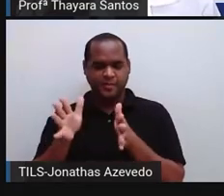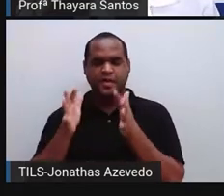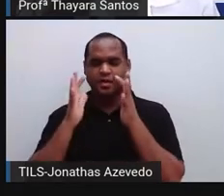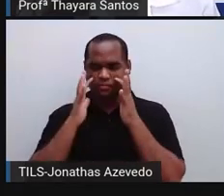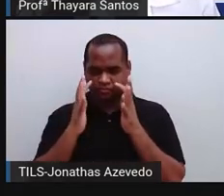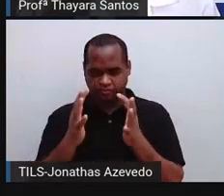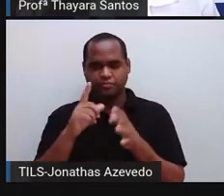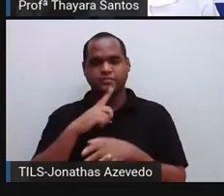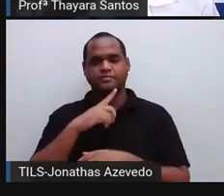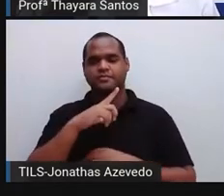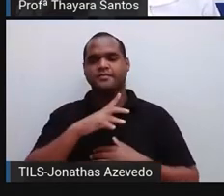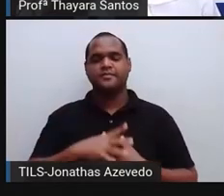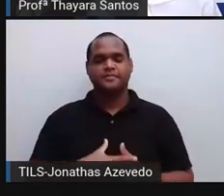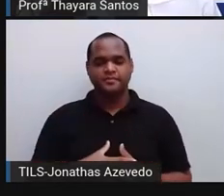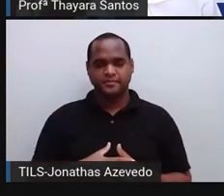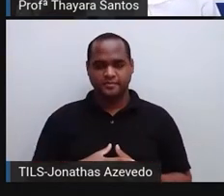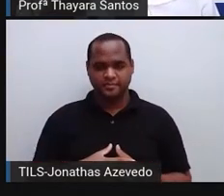isso.